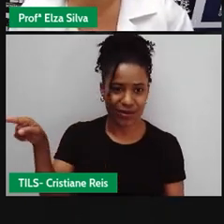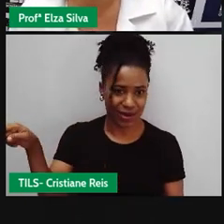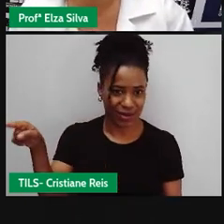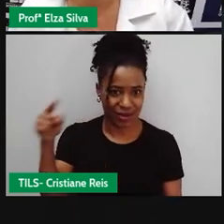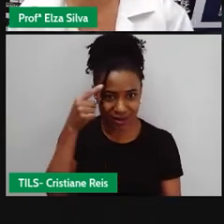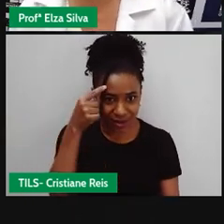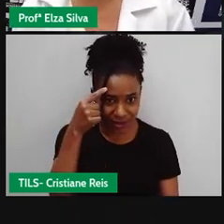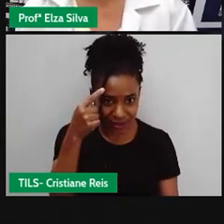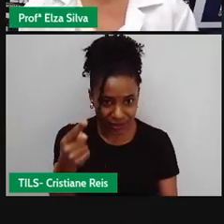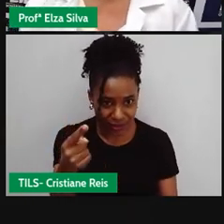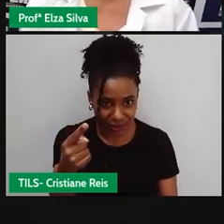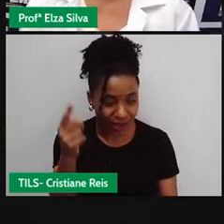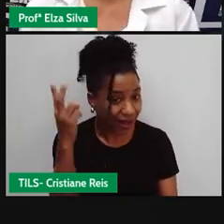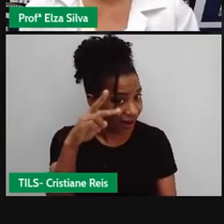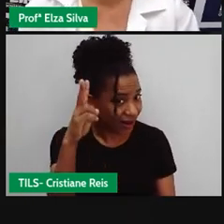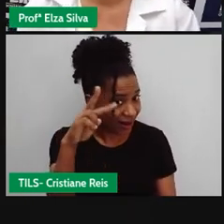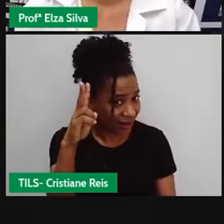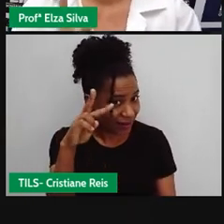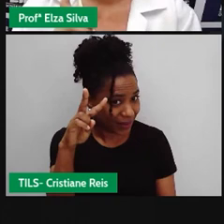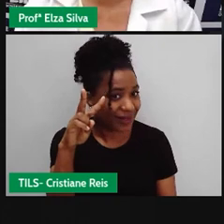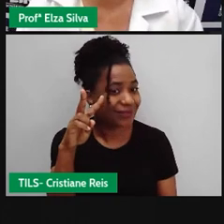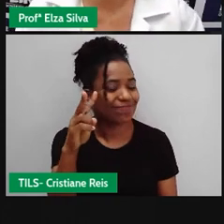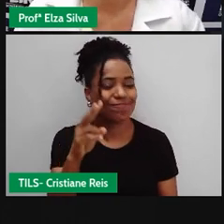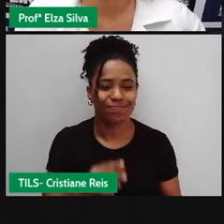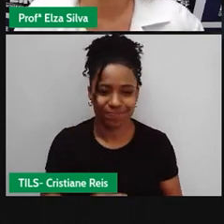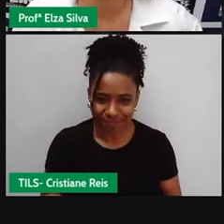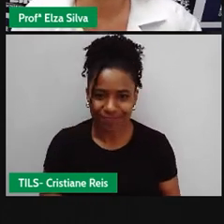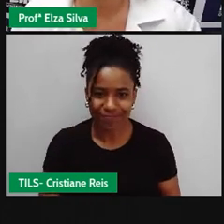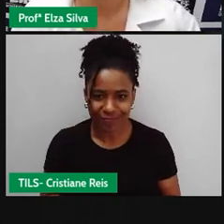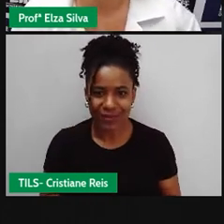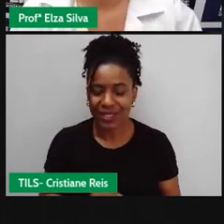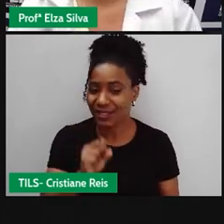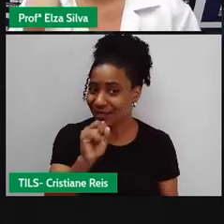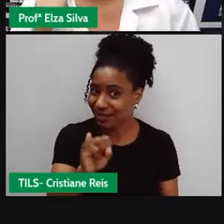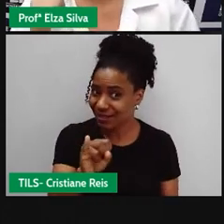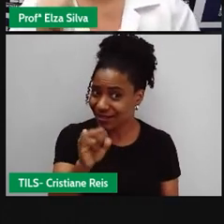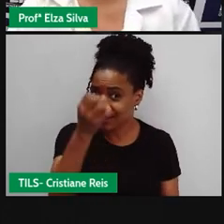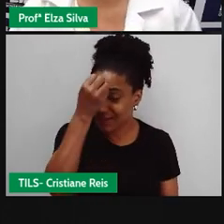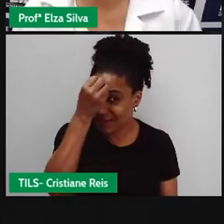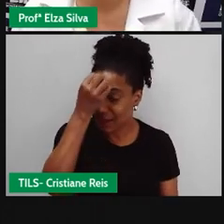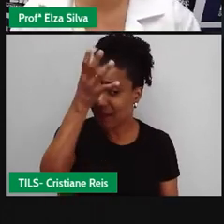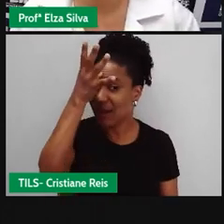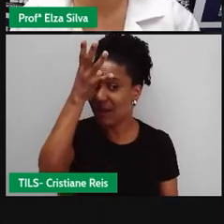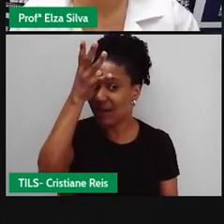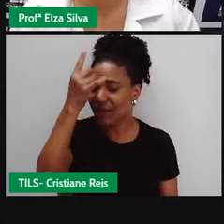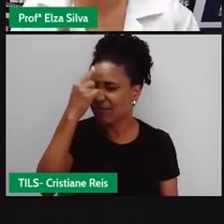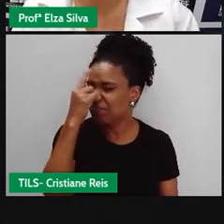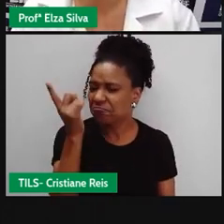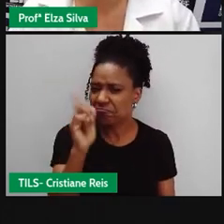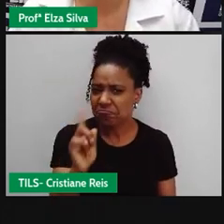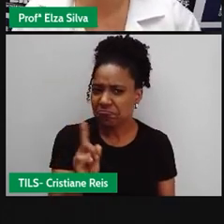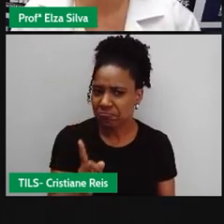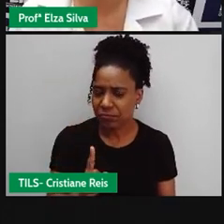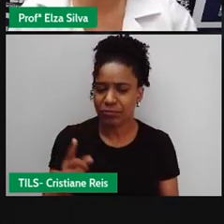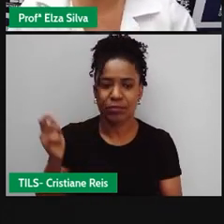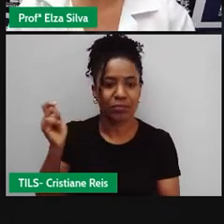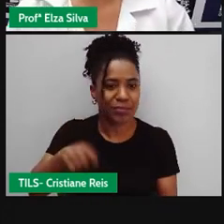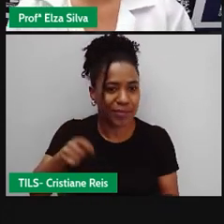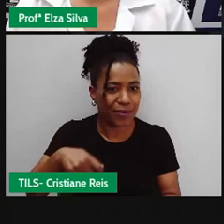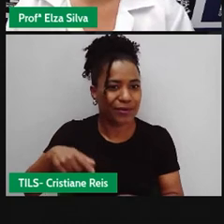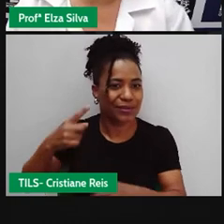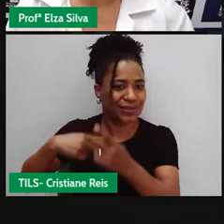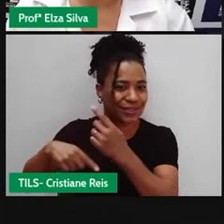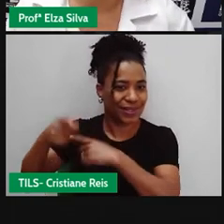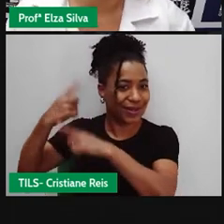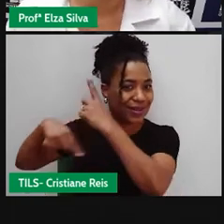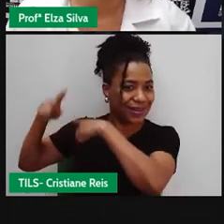Eles Se lembram Se Caso já Tenham esquecido Retoma As aulas anteriores Que estão disponíveis No canal